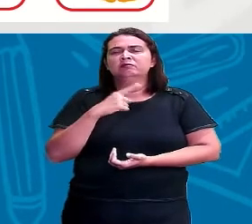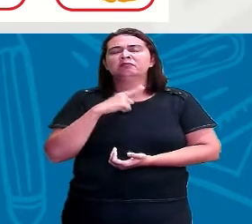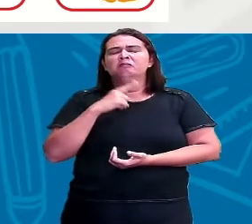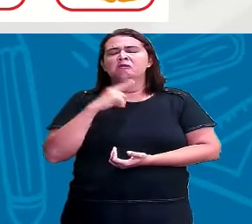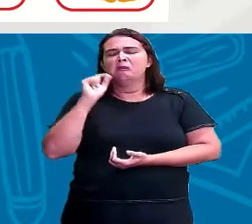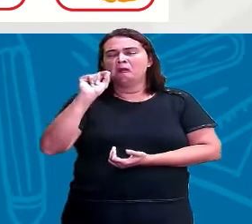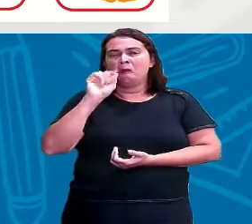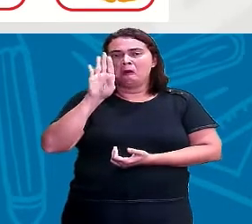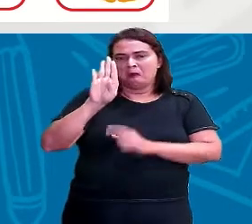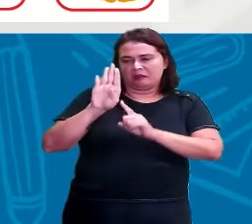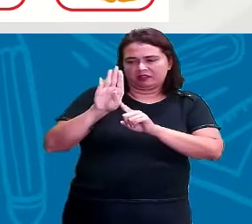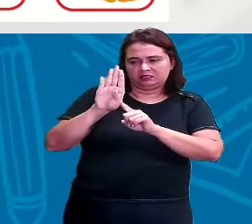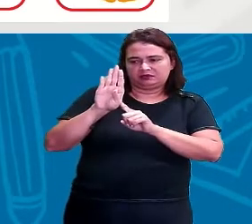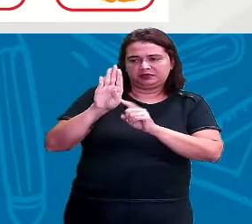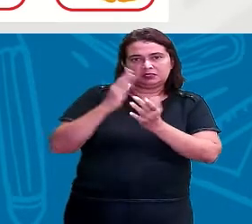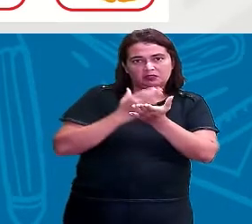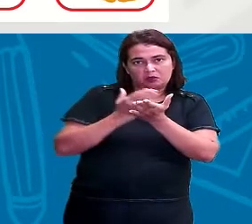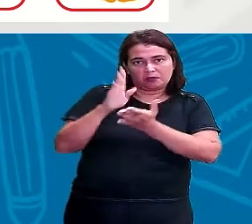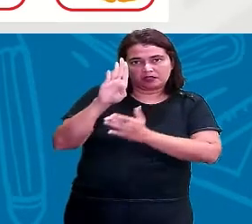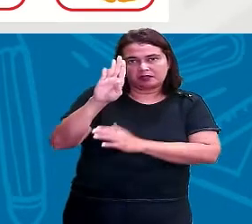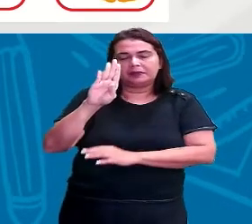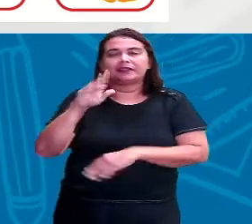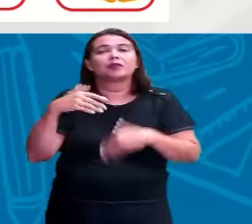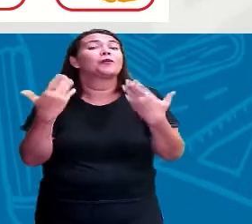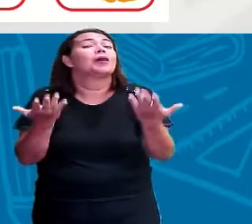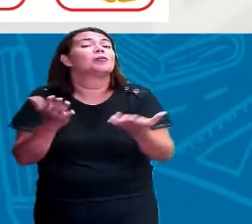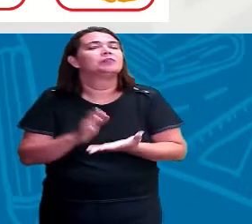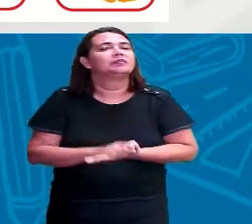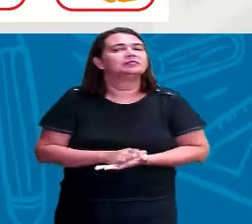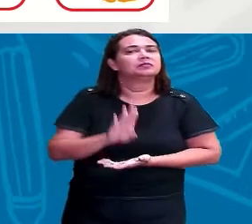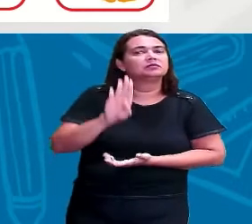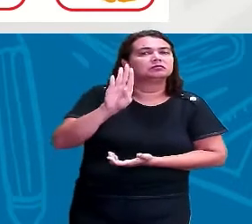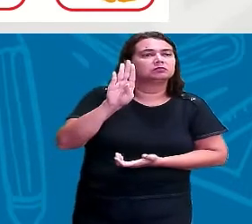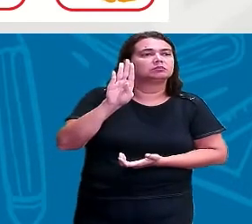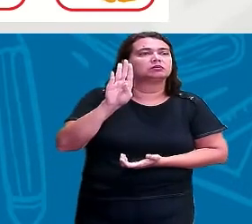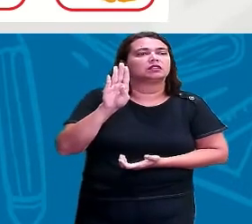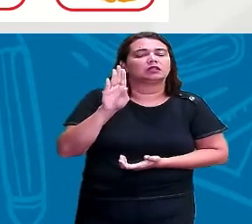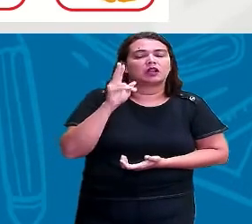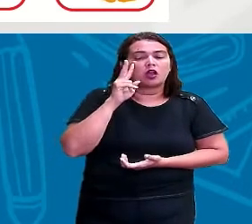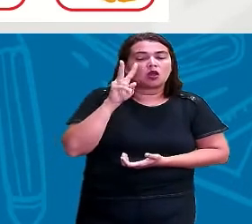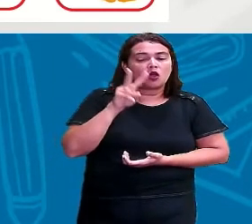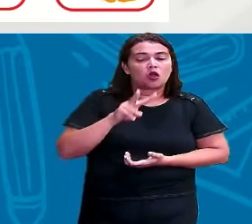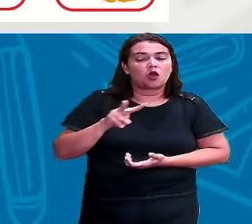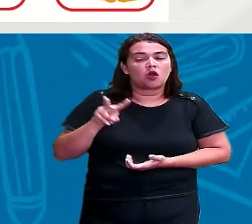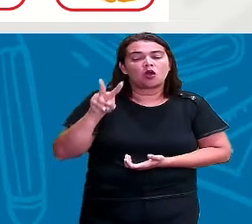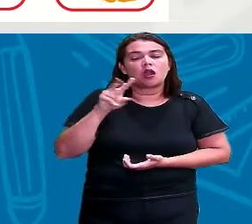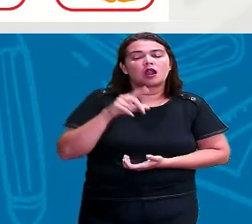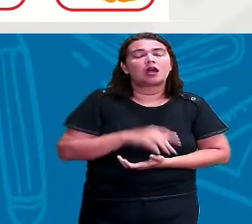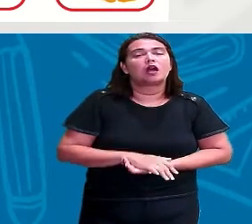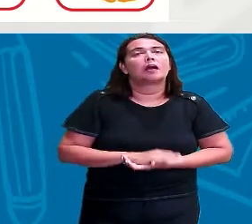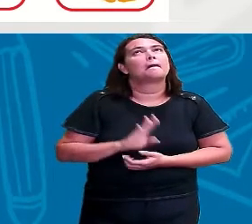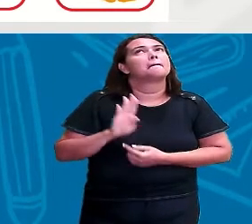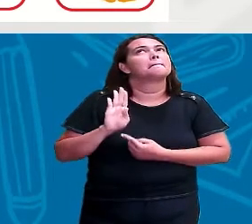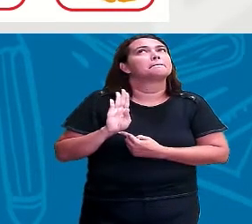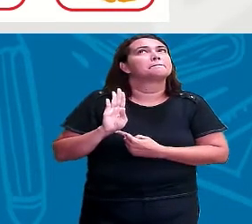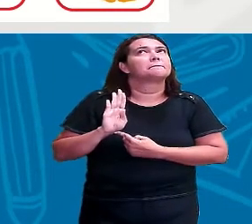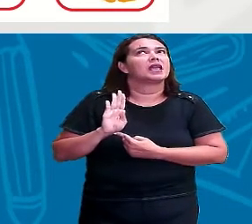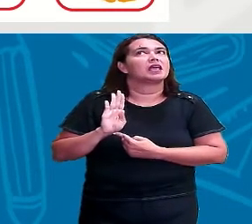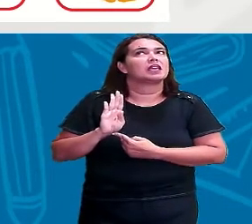tinha a letrinha B. Qual é? Vocês olhem a imagem e pensem, é B de Q,